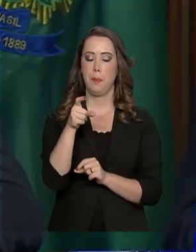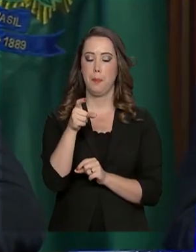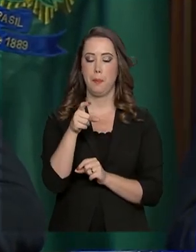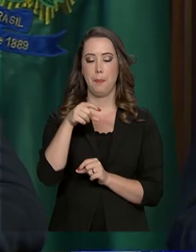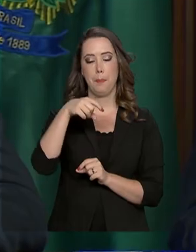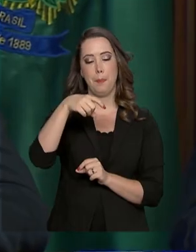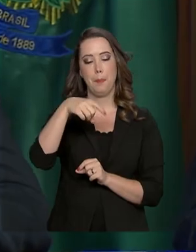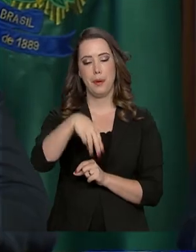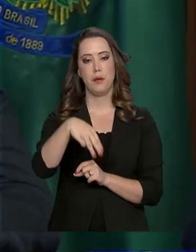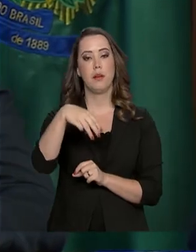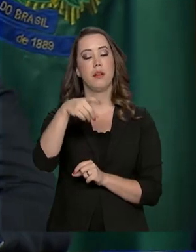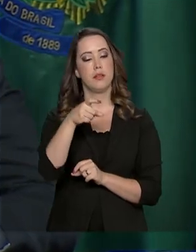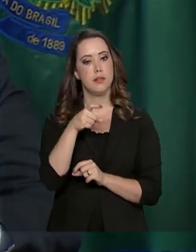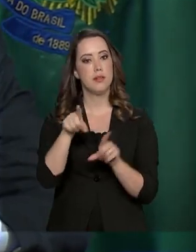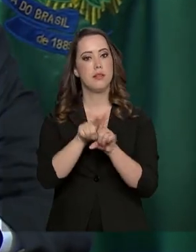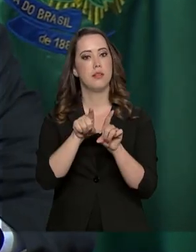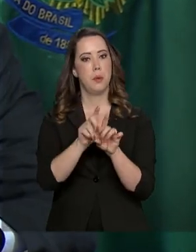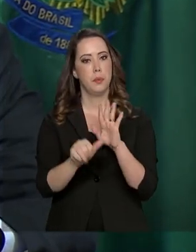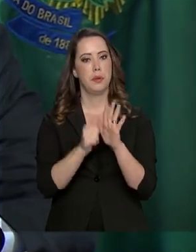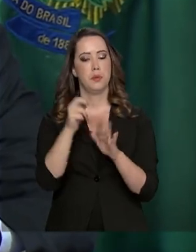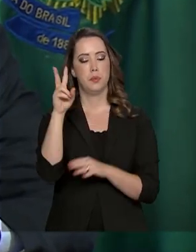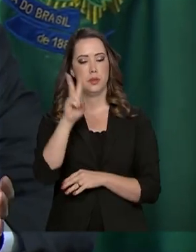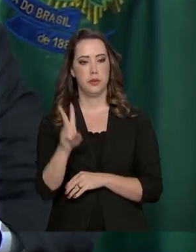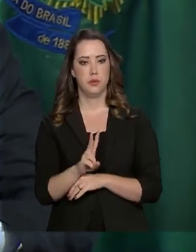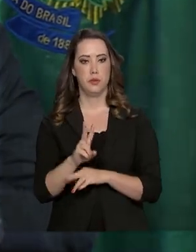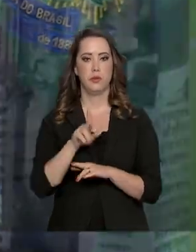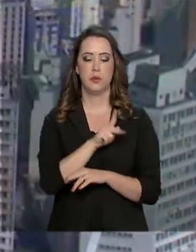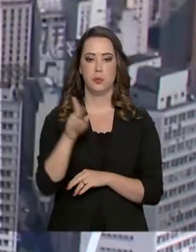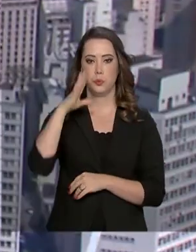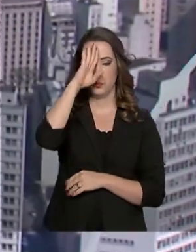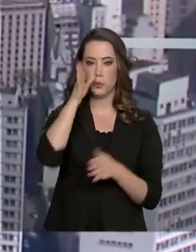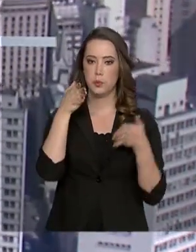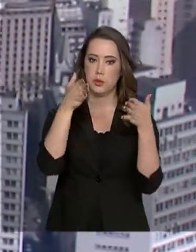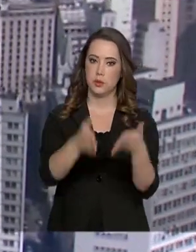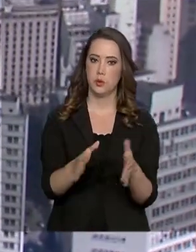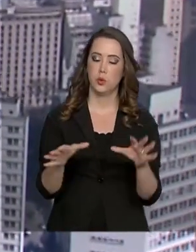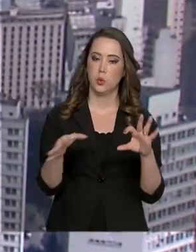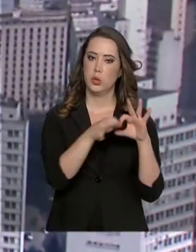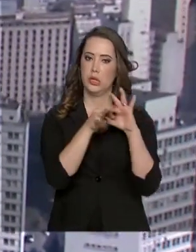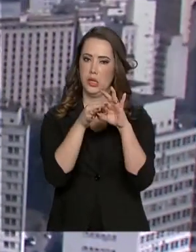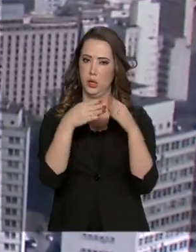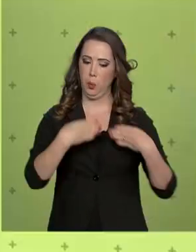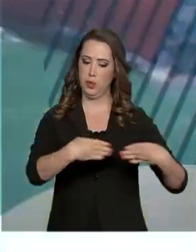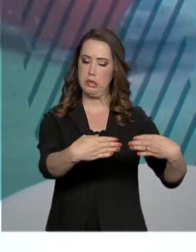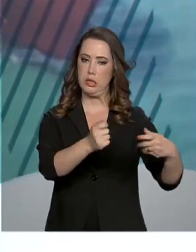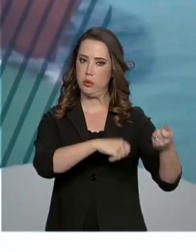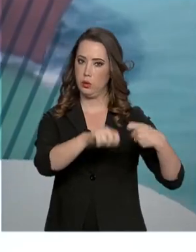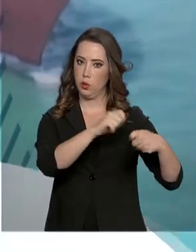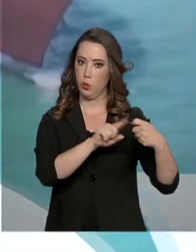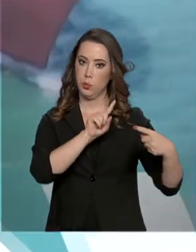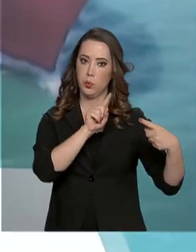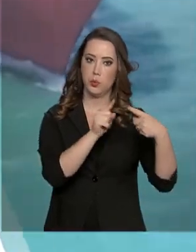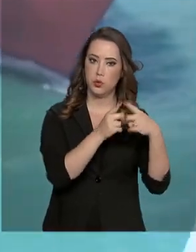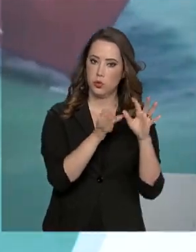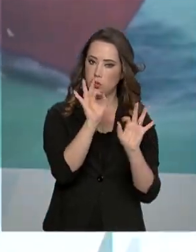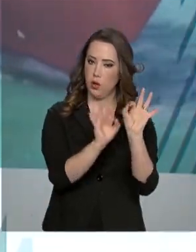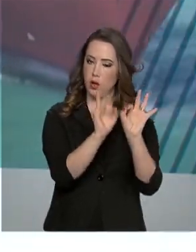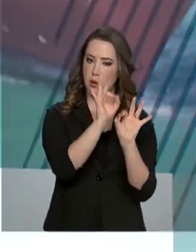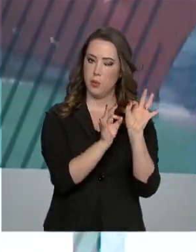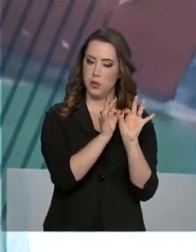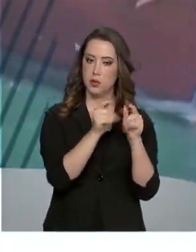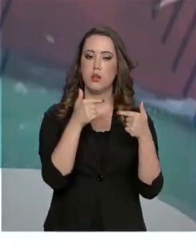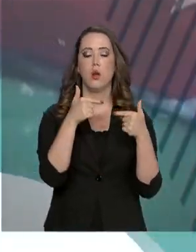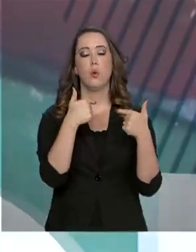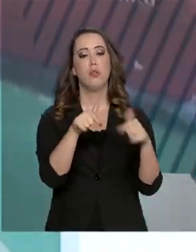participação do presidente Jair Bolsonaro. Vinculada ao Ministério da Economia, a CAMEX tem por objetivo a formulação e a